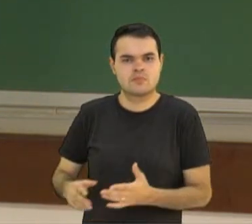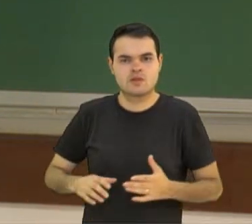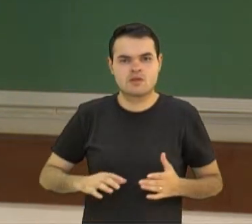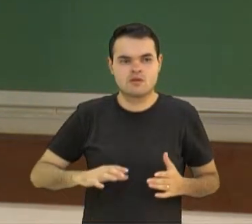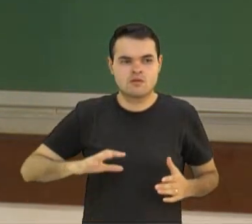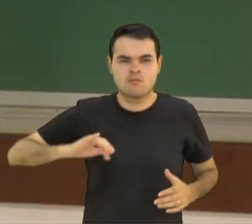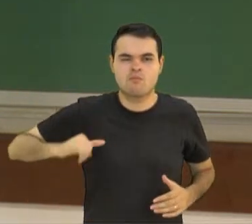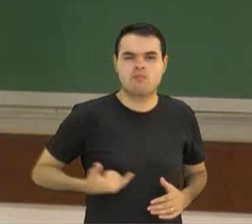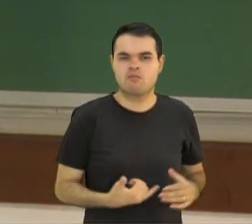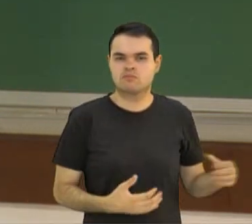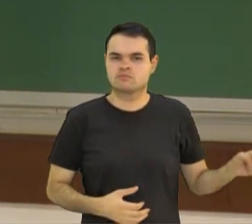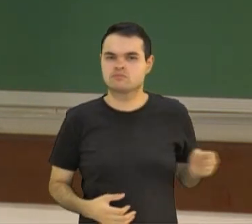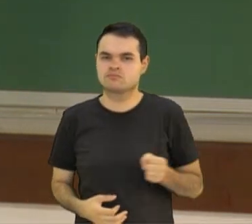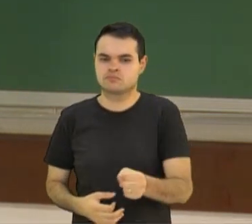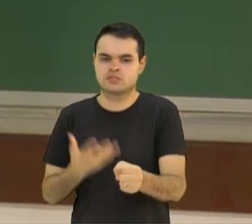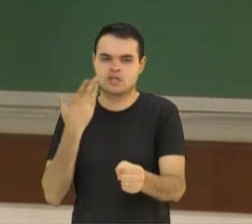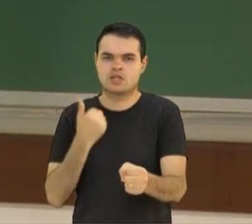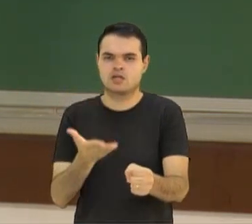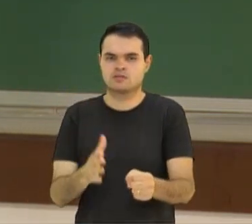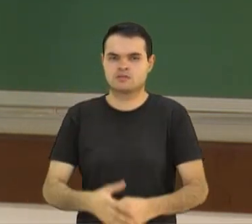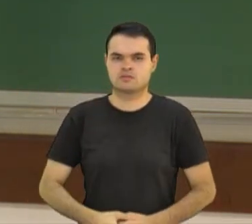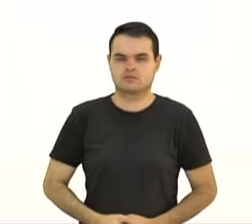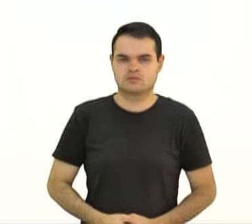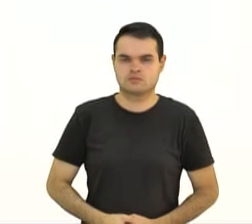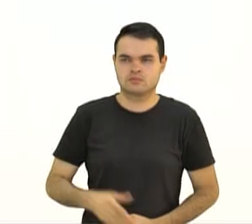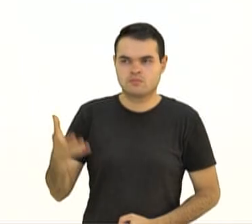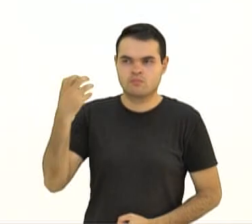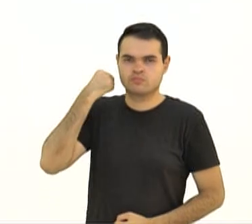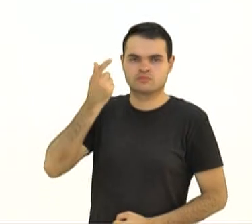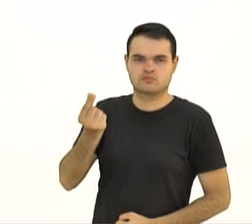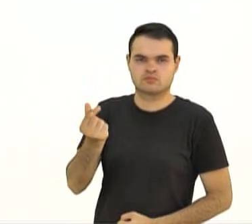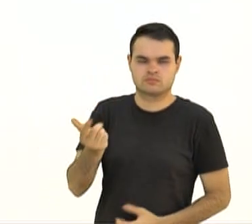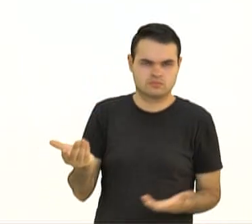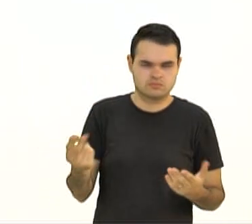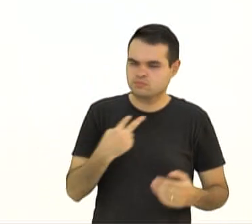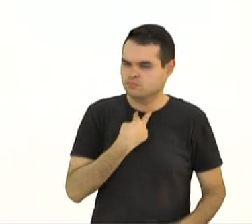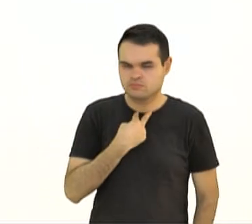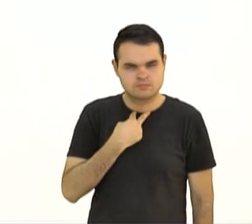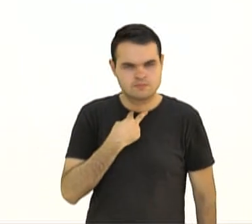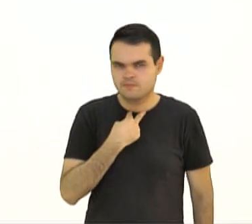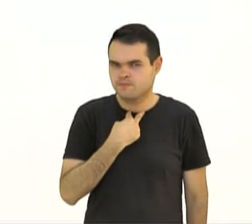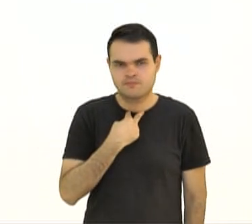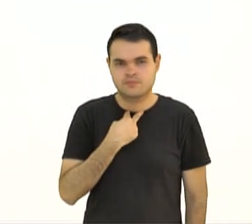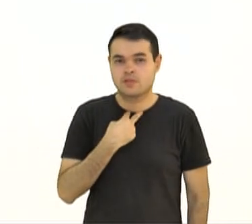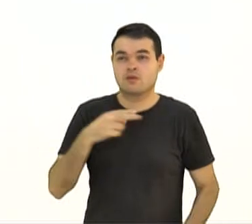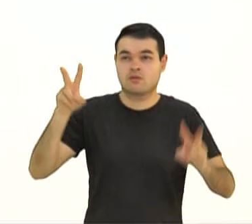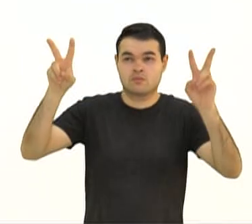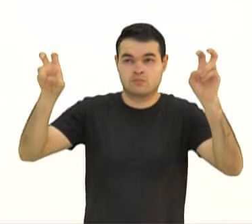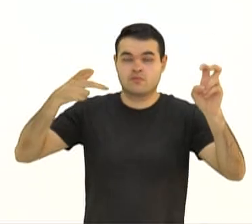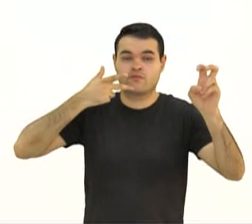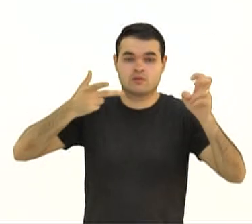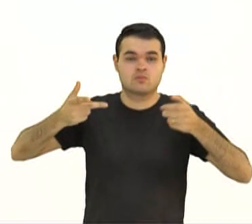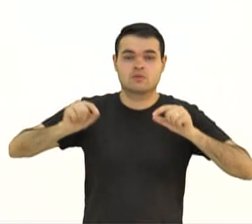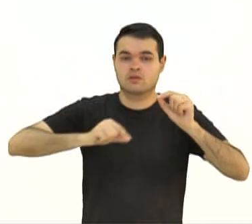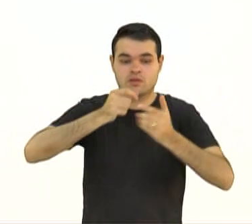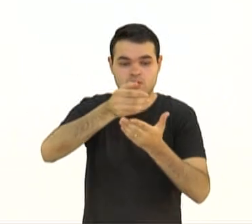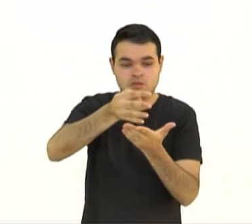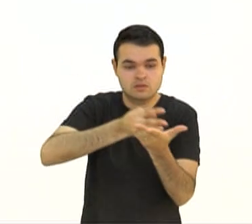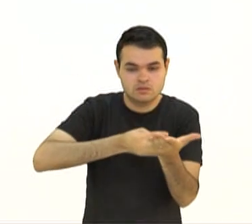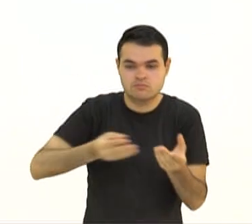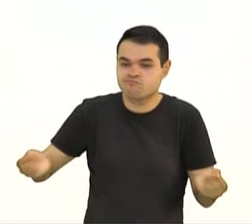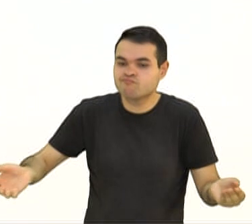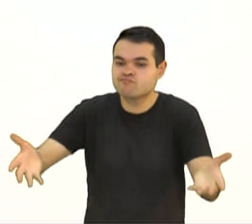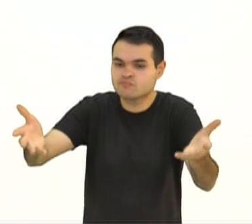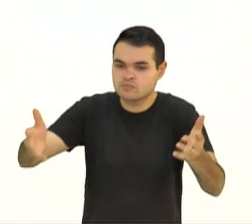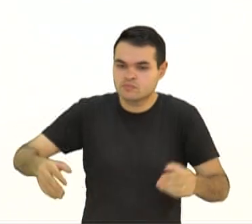dinheiro na rua. Após a leitura, percebemos que a reportagem trata da exploração de crianças, que são usadas como forma de comover as